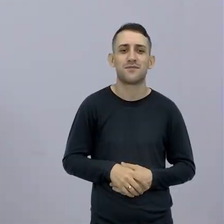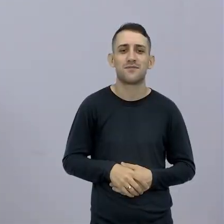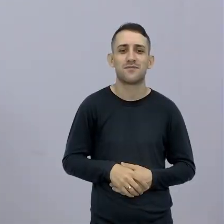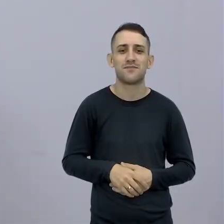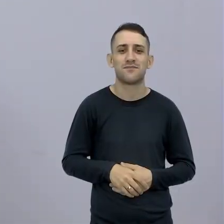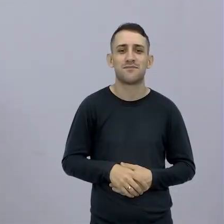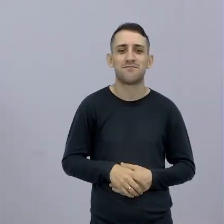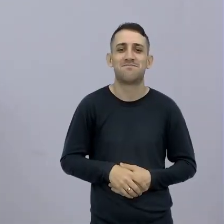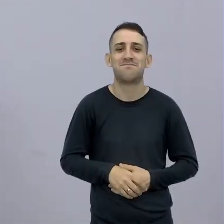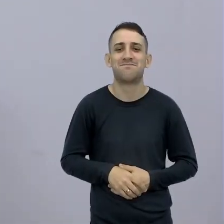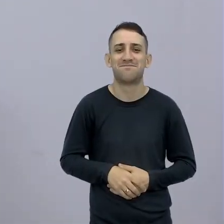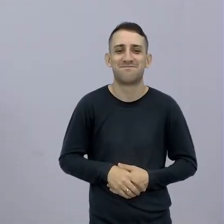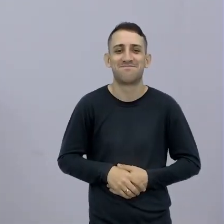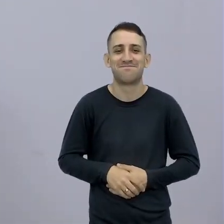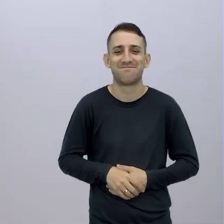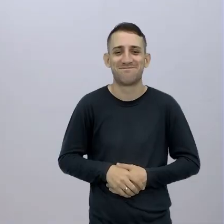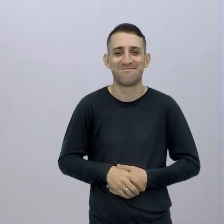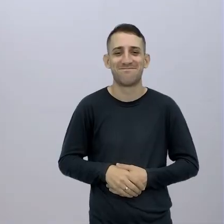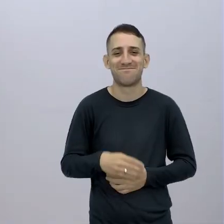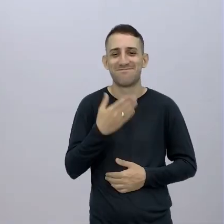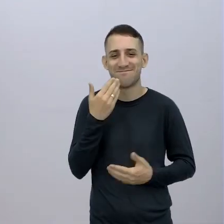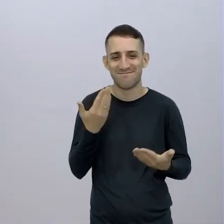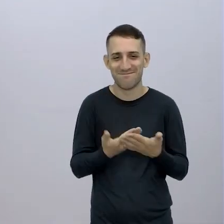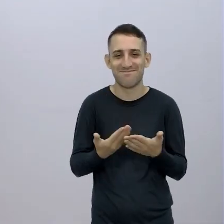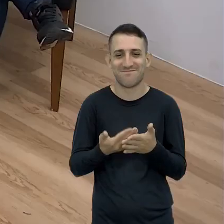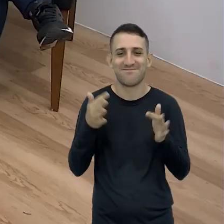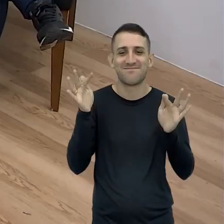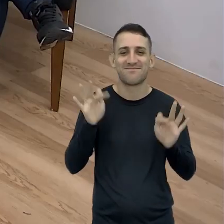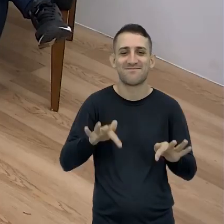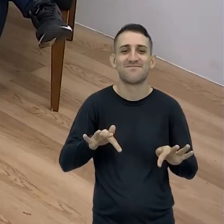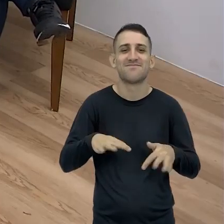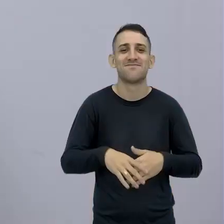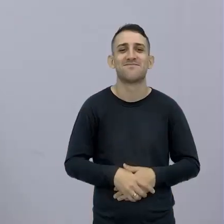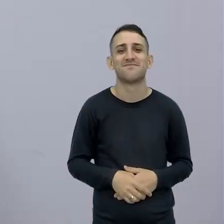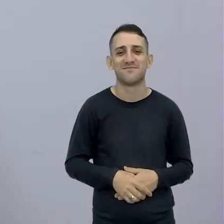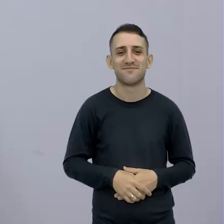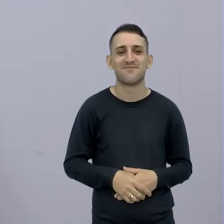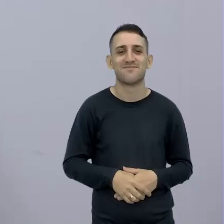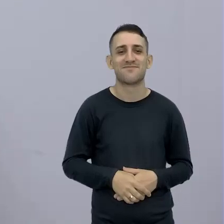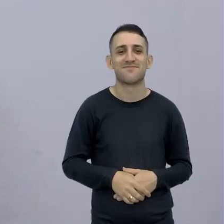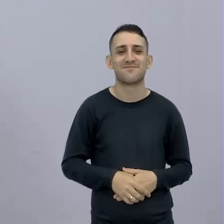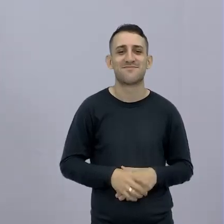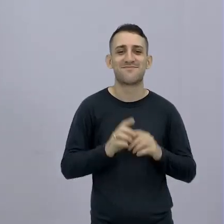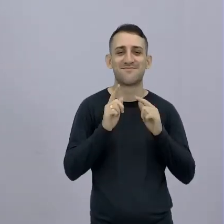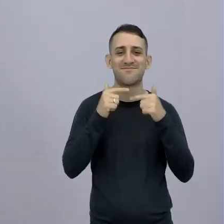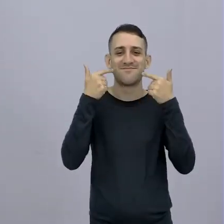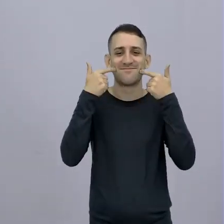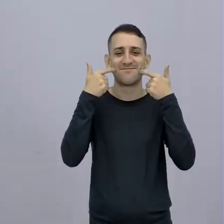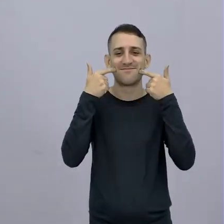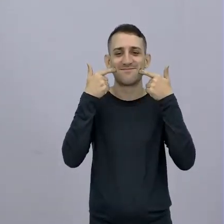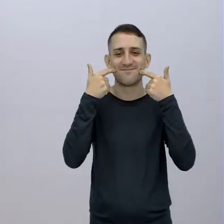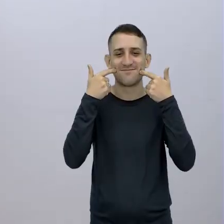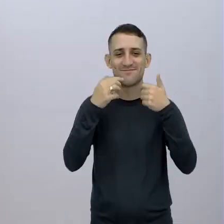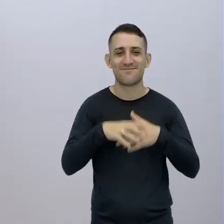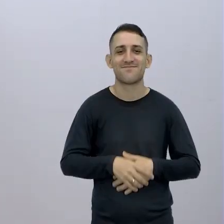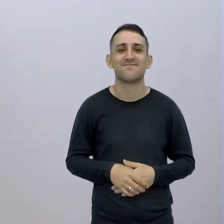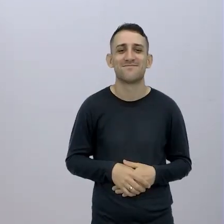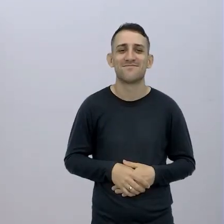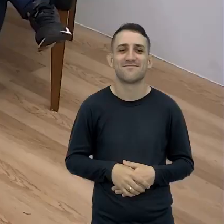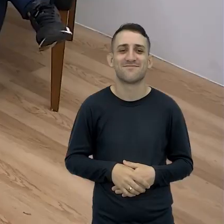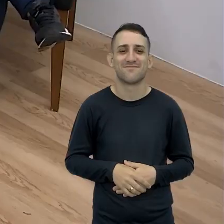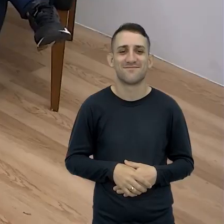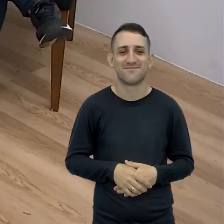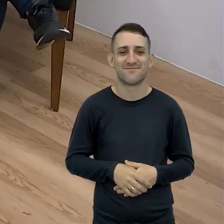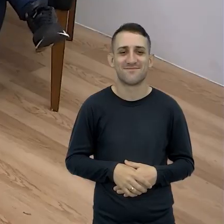Pois é Vamos fechar a aula, né, Giba? Você nem tem risada Tá bom Você quer que eu dou risada? Tá indo A Bia gostou